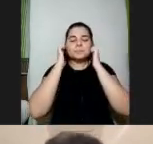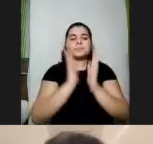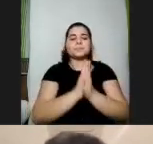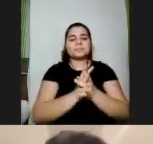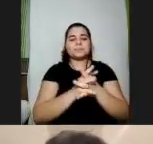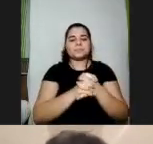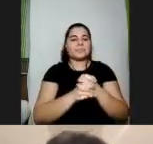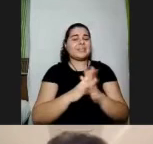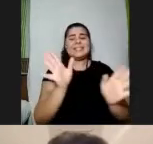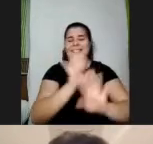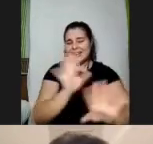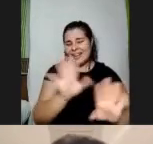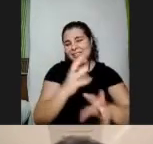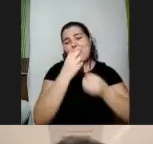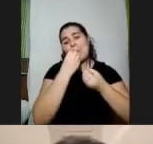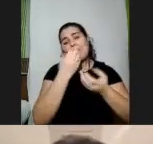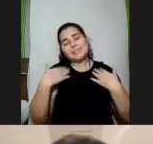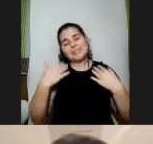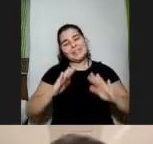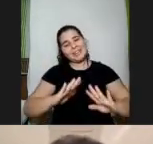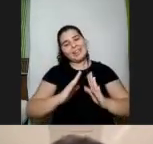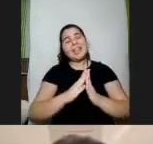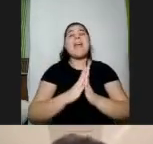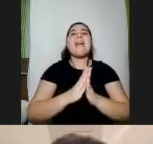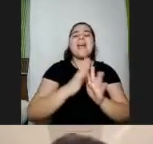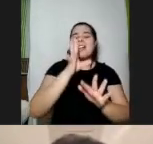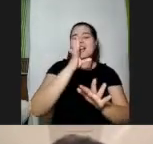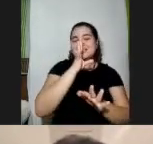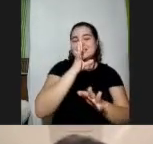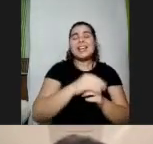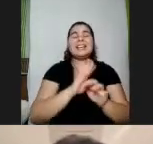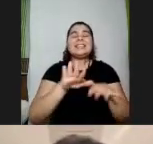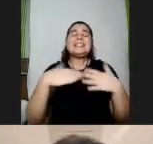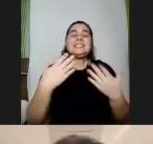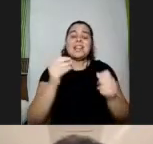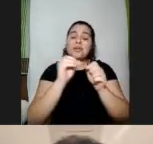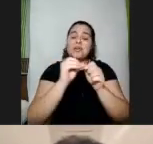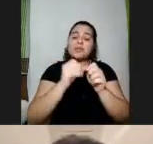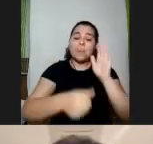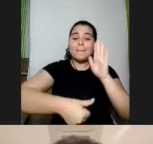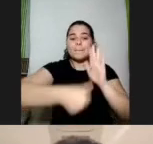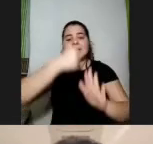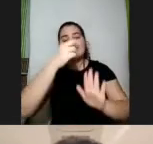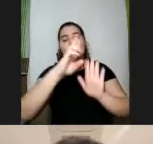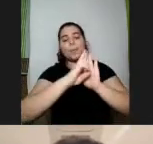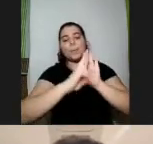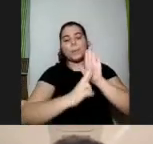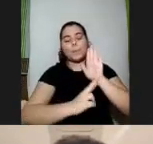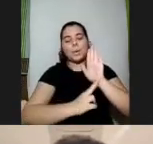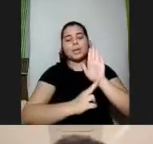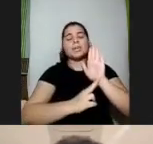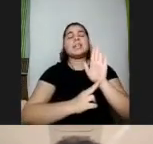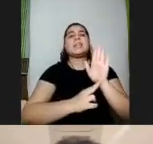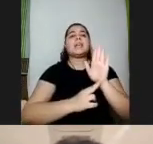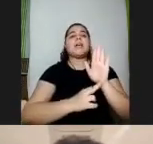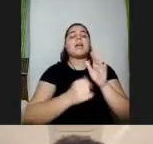não estamos aqui dividindo eu fiz o primeiro manual que na verdade foi inspirado